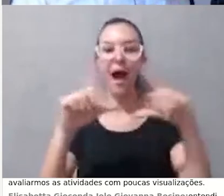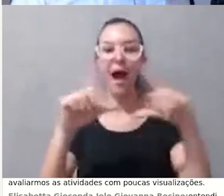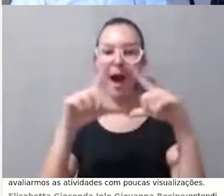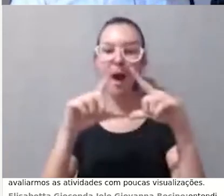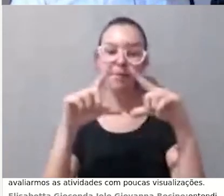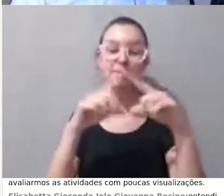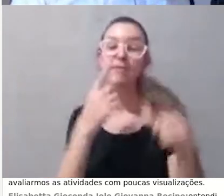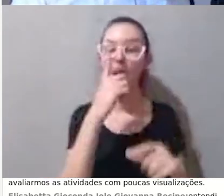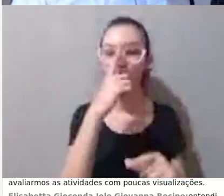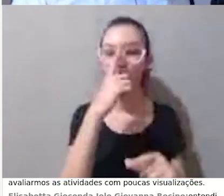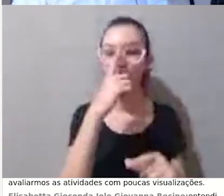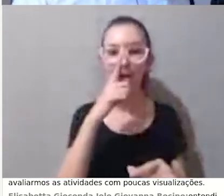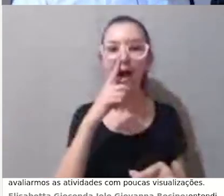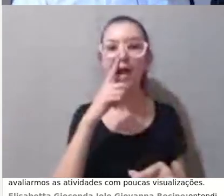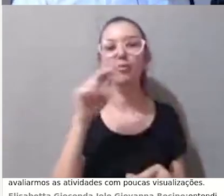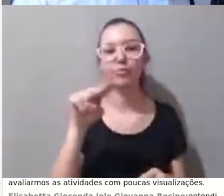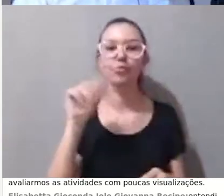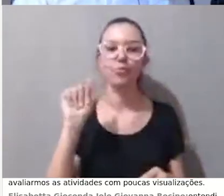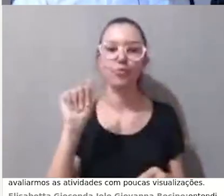semana a pessoa não fez nada.